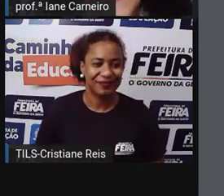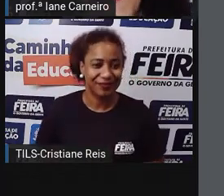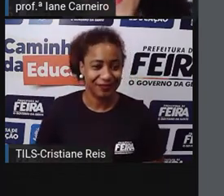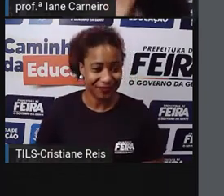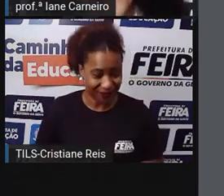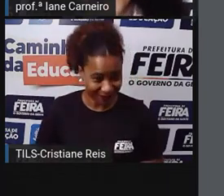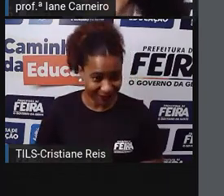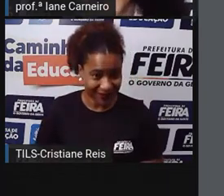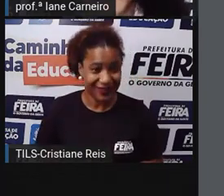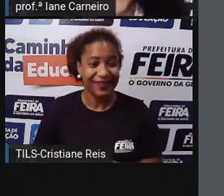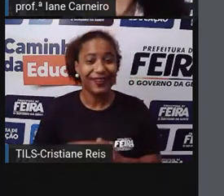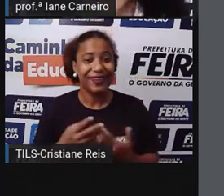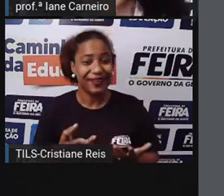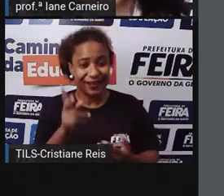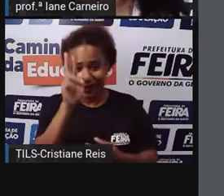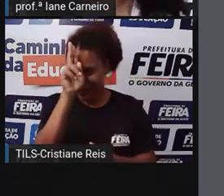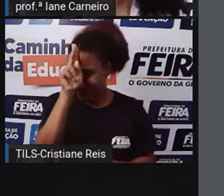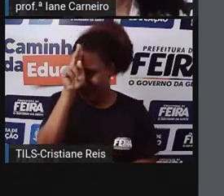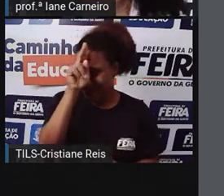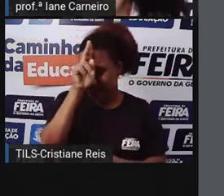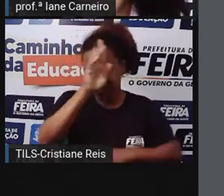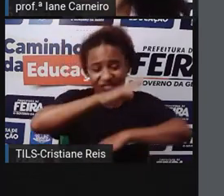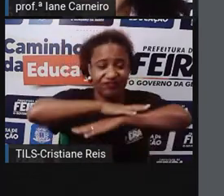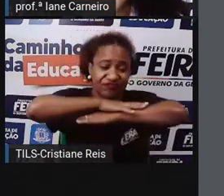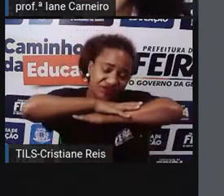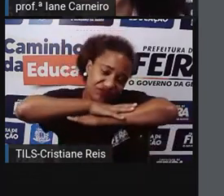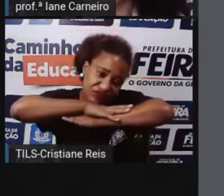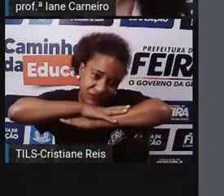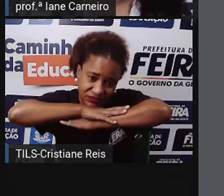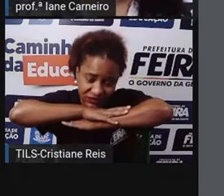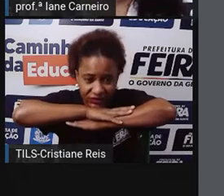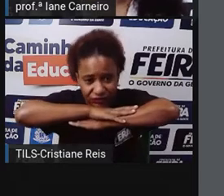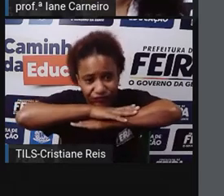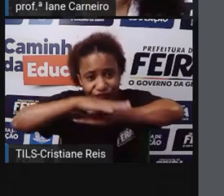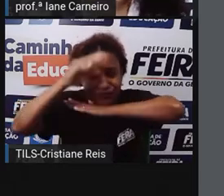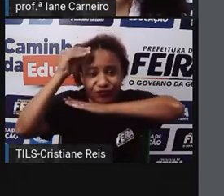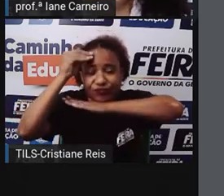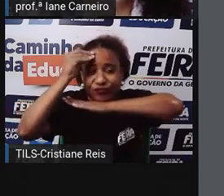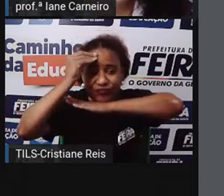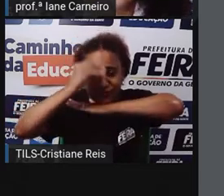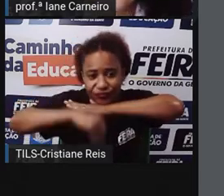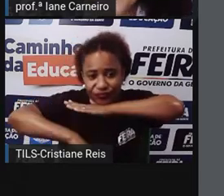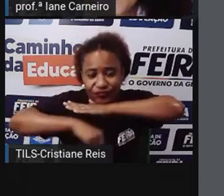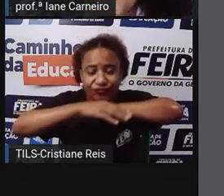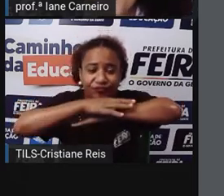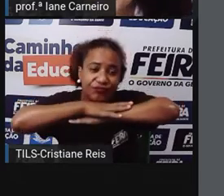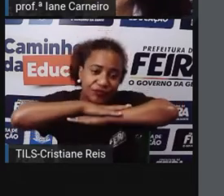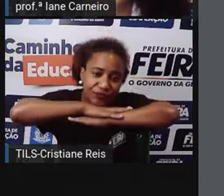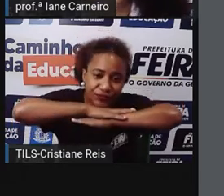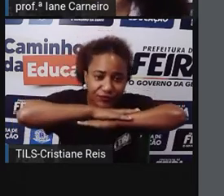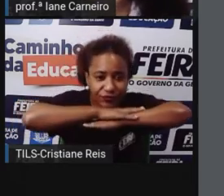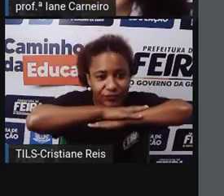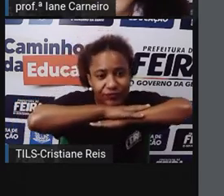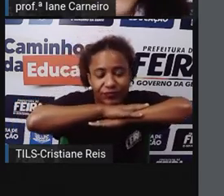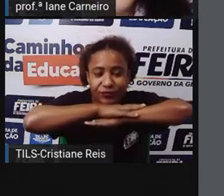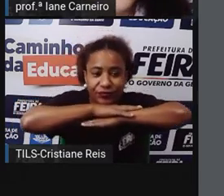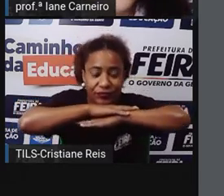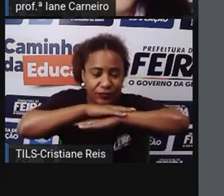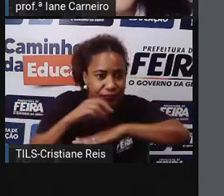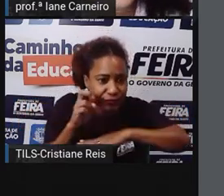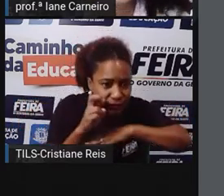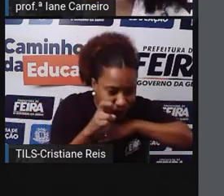Dona baratinha, coitada, já estava quase desistindo, quando veio passando um